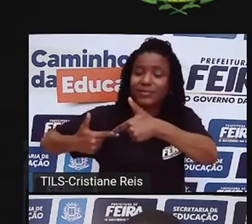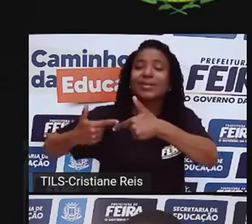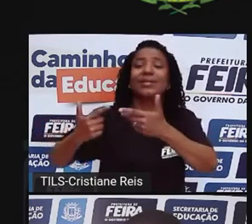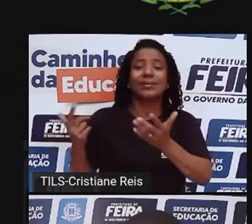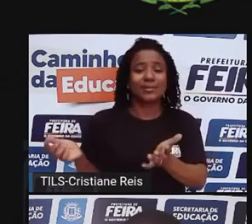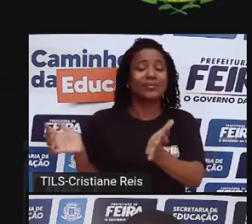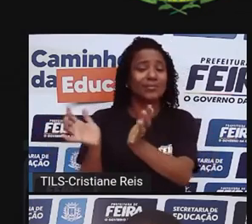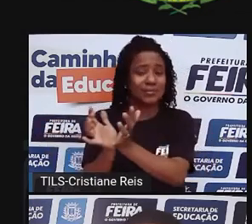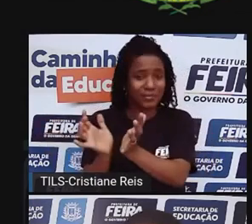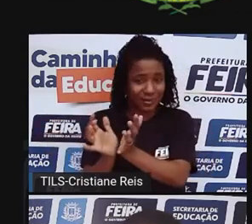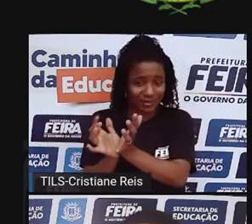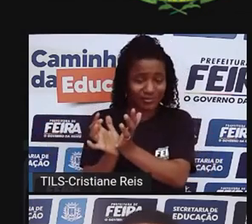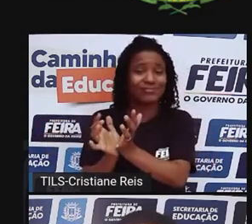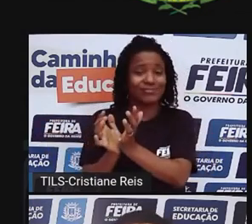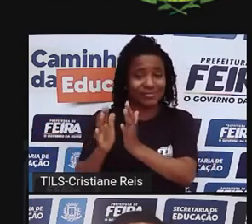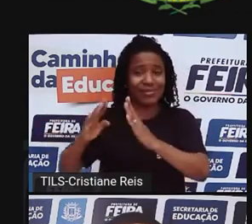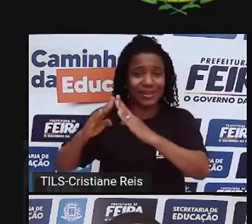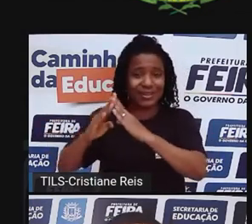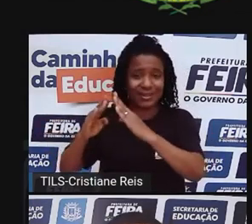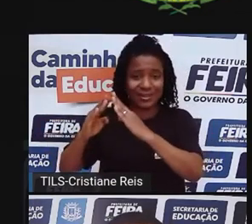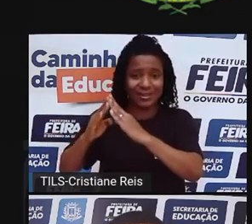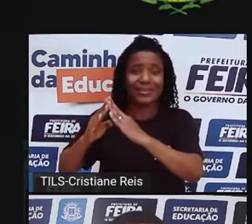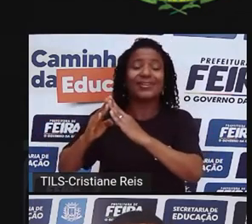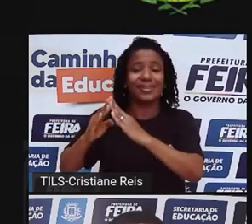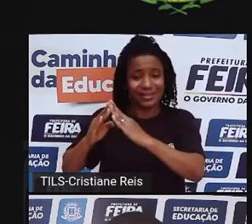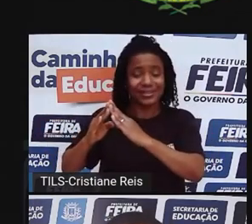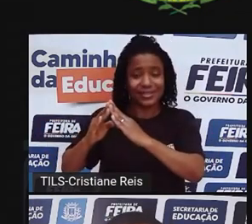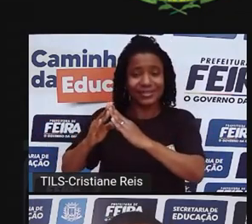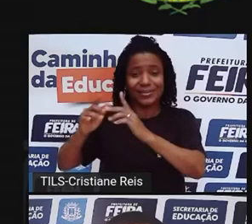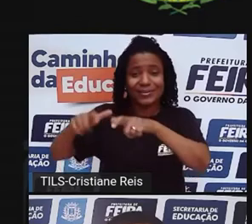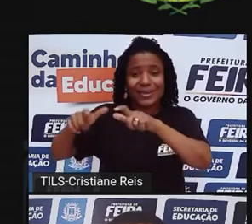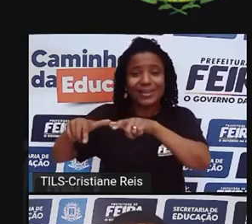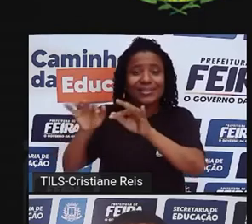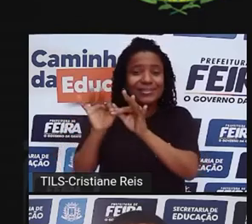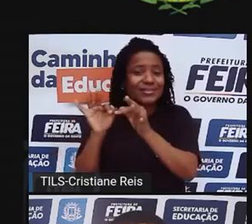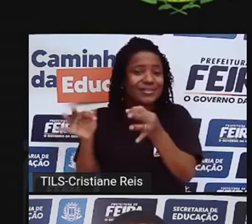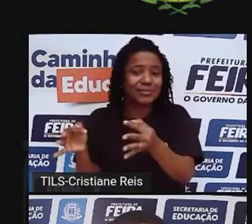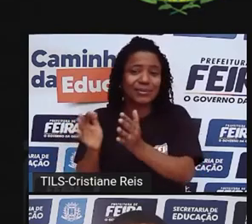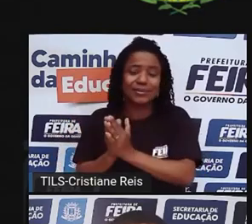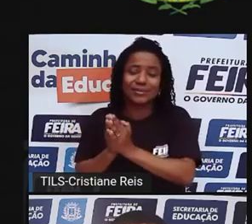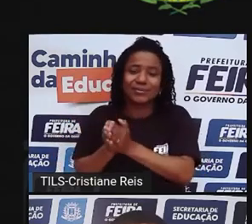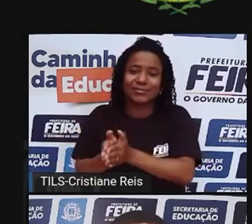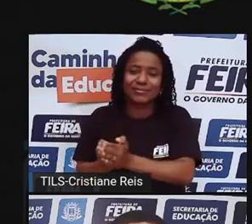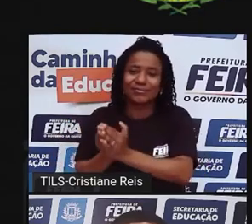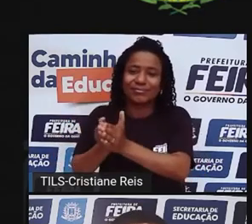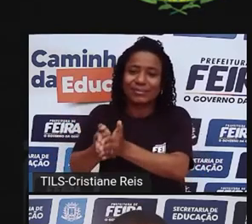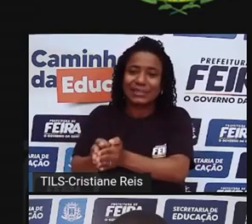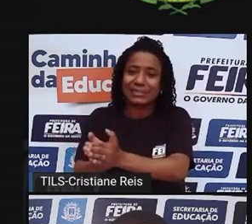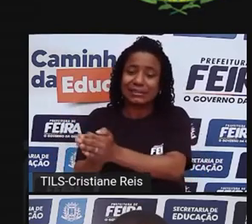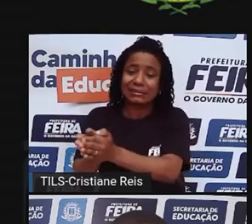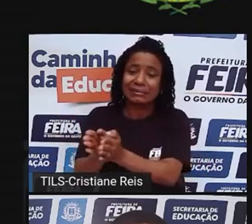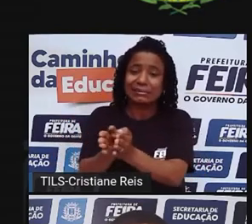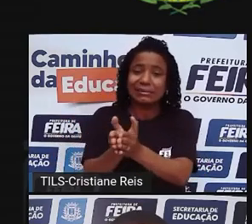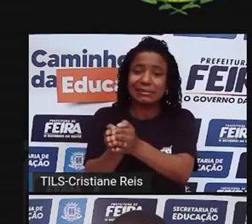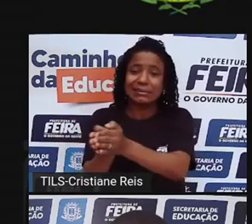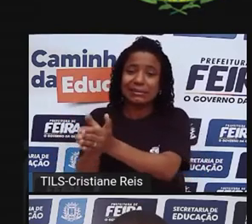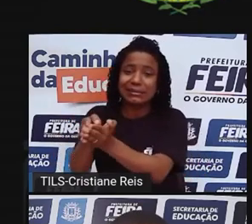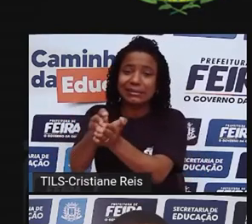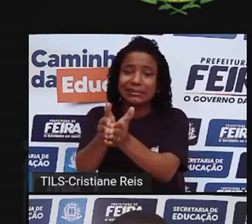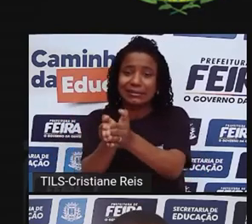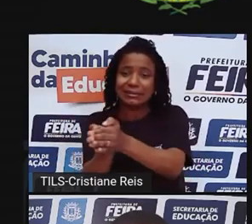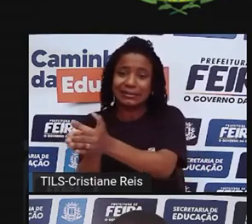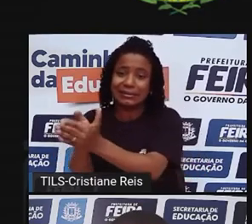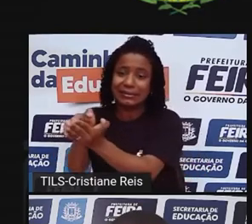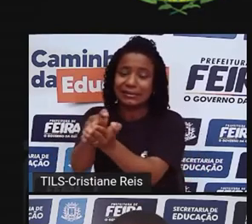moradores de bairro periférico, o barco que a gente transita é o barco que deixa a gente à deriva. E essa deriva, do ponto de vista